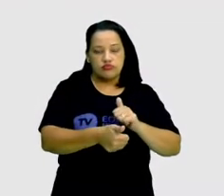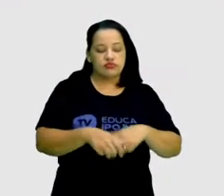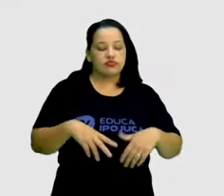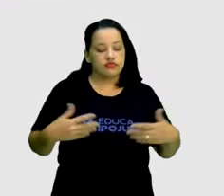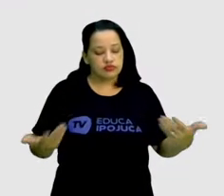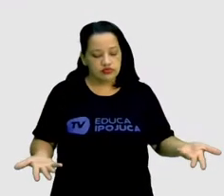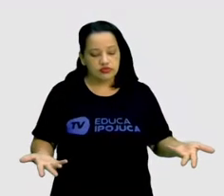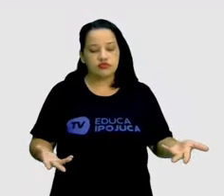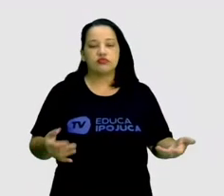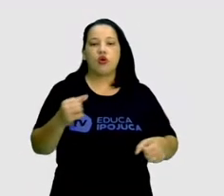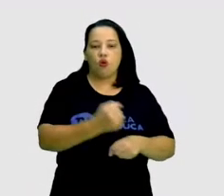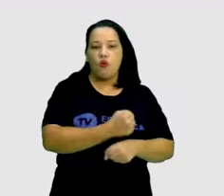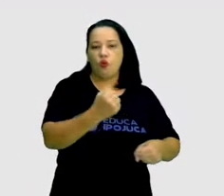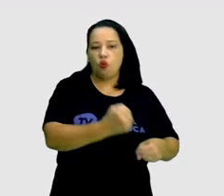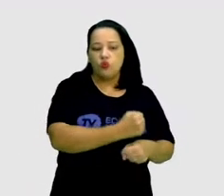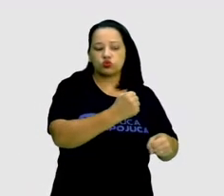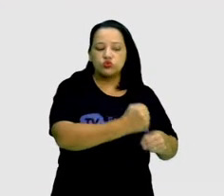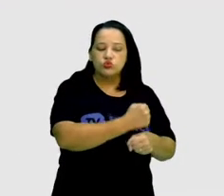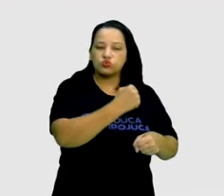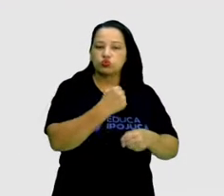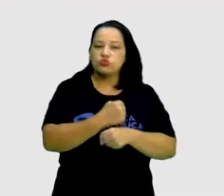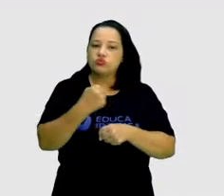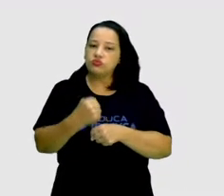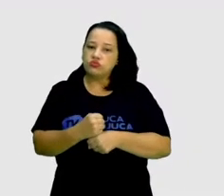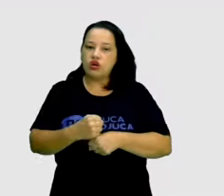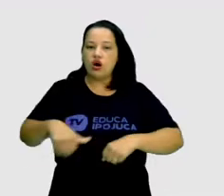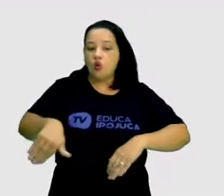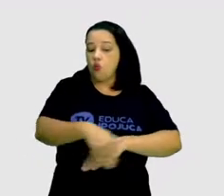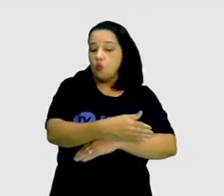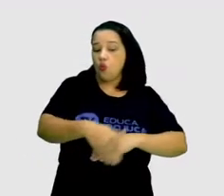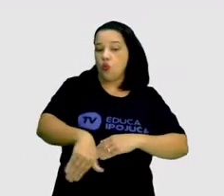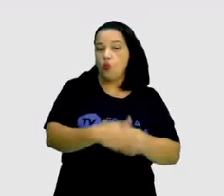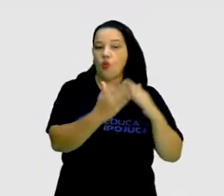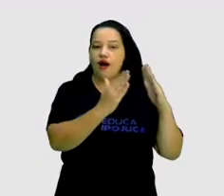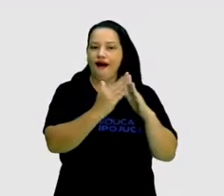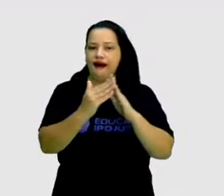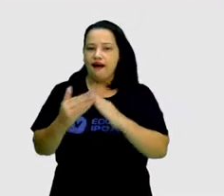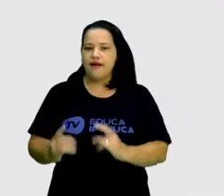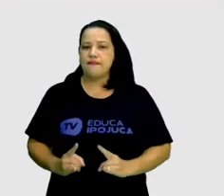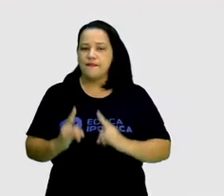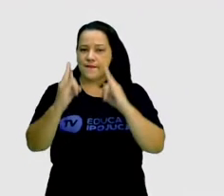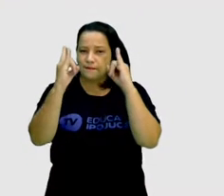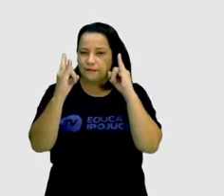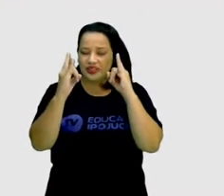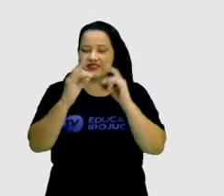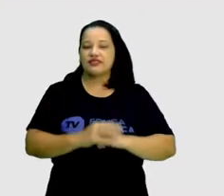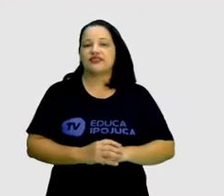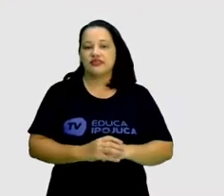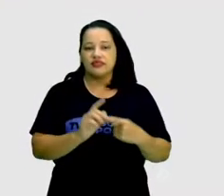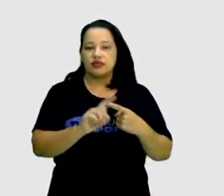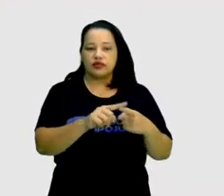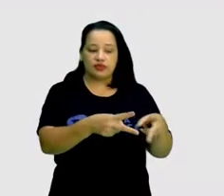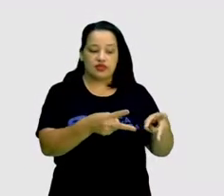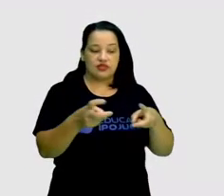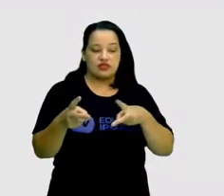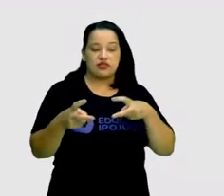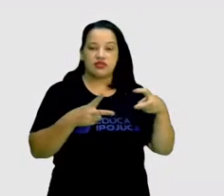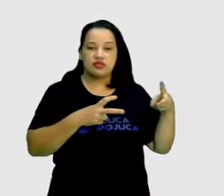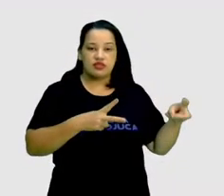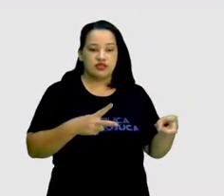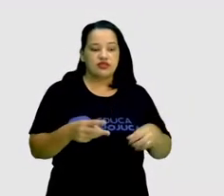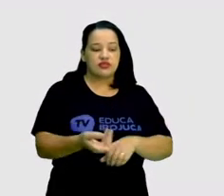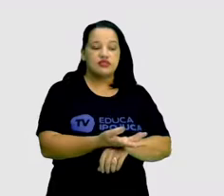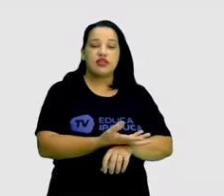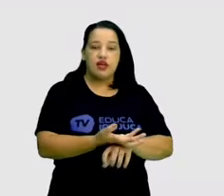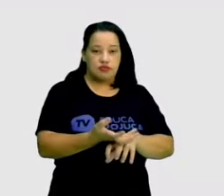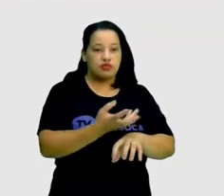Temos várias construções, ruas, casas e prédios. Podemos perceber também a área de